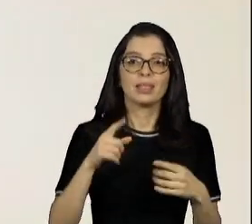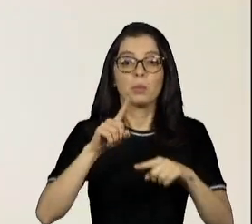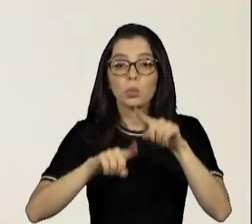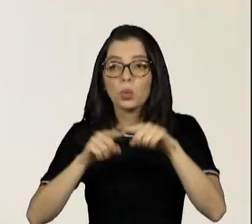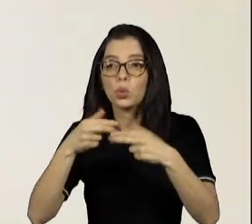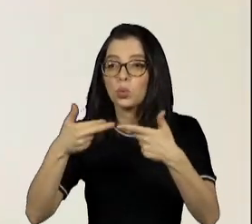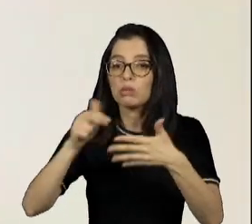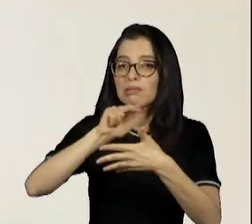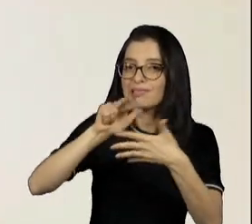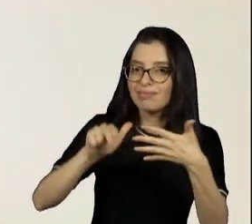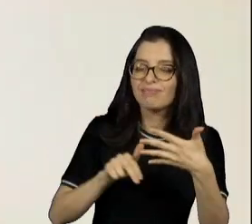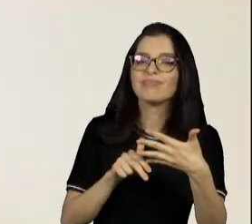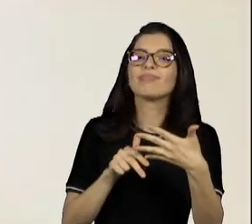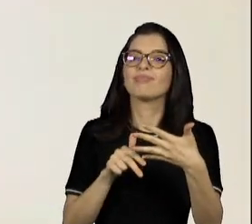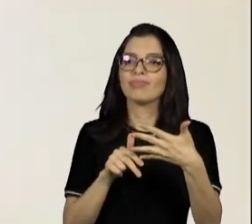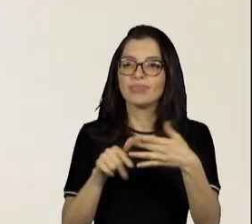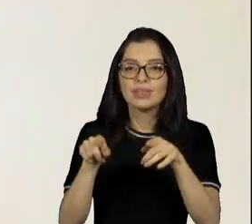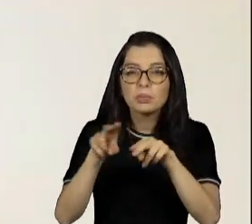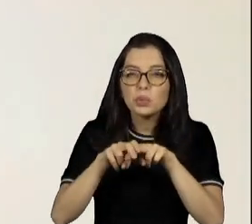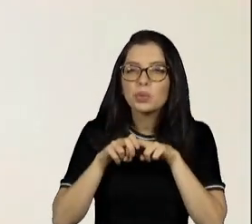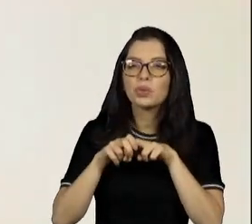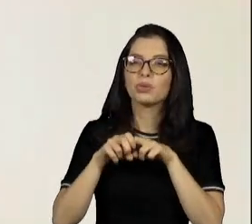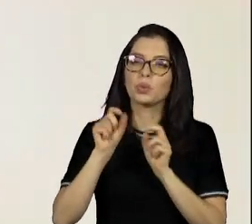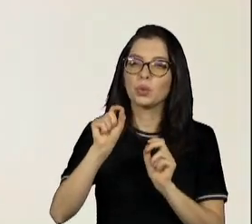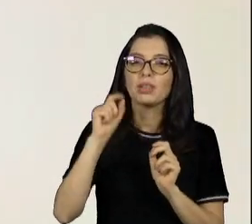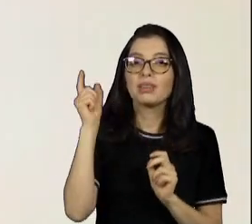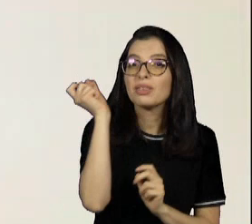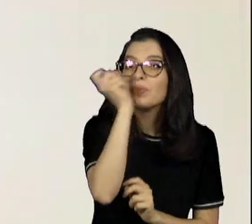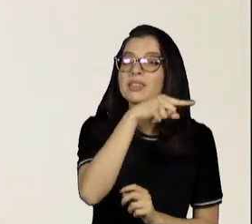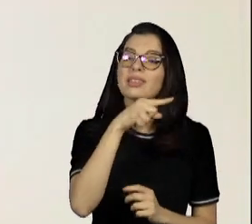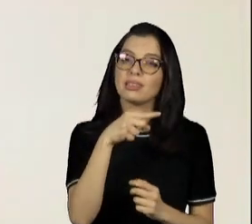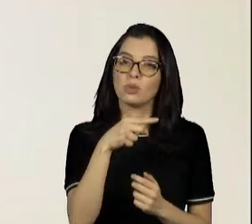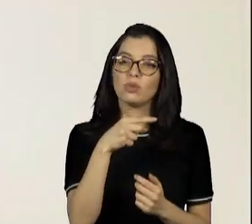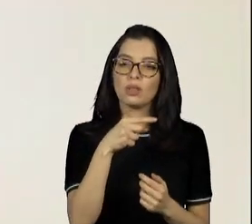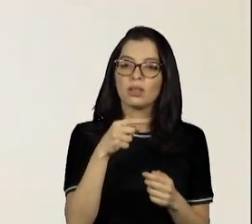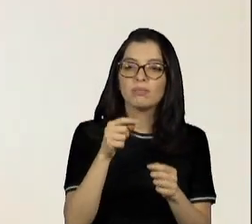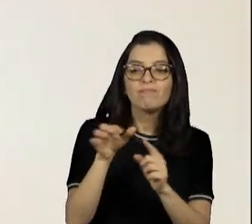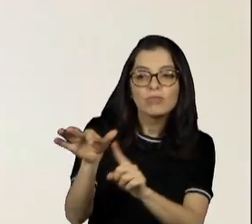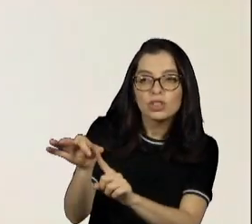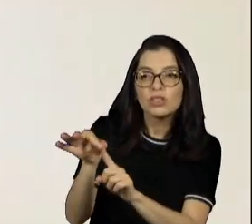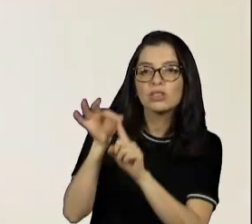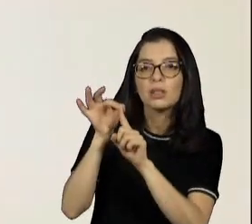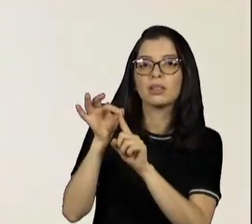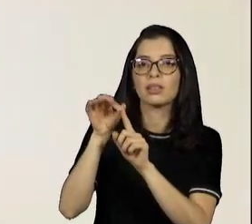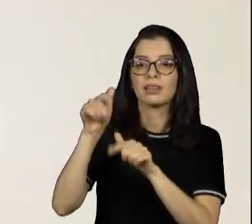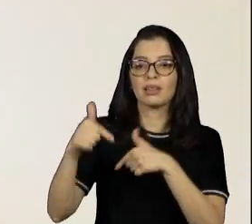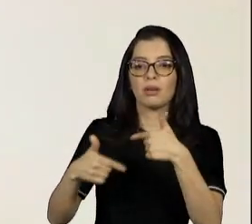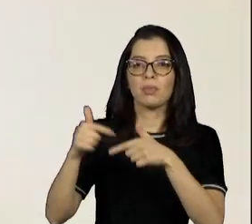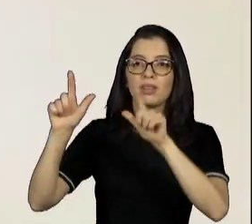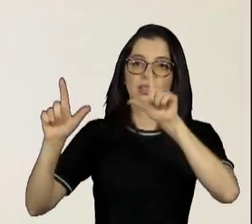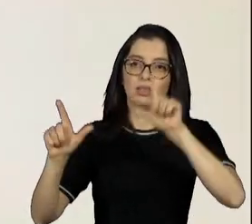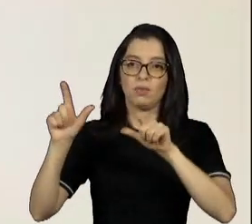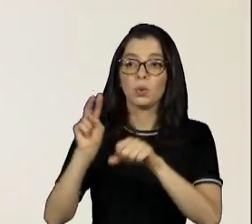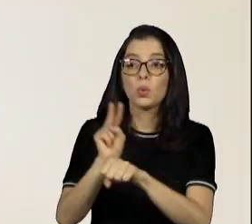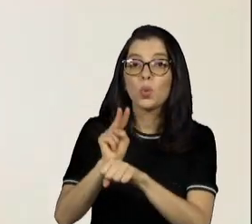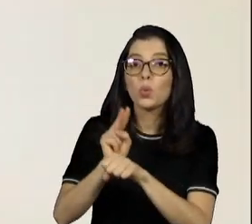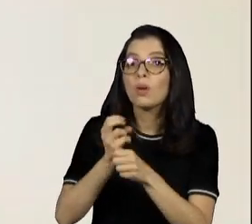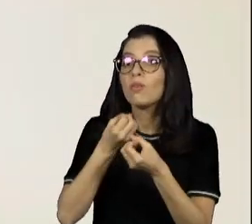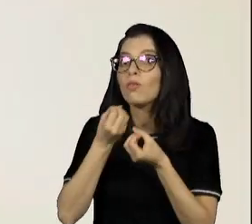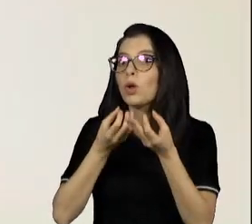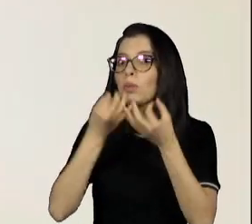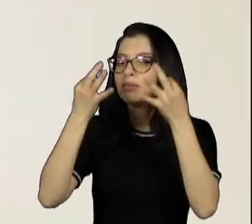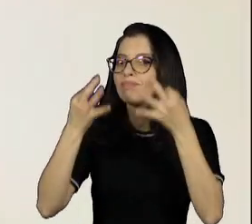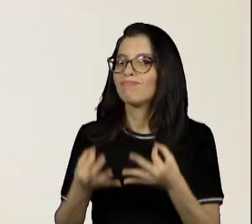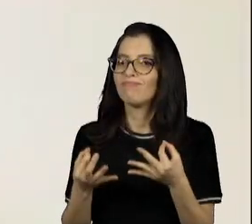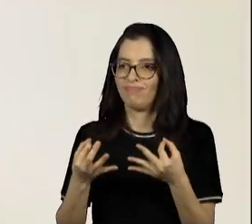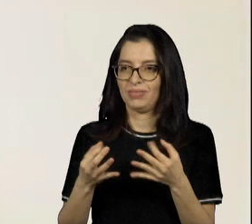Então, isso é uma dificuldade quando a televisão, por ter essa proteção e essa lei que protege as